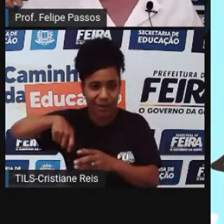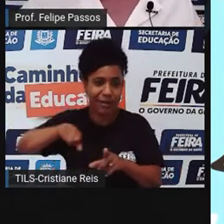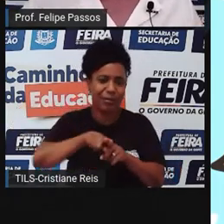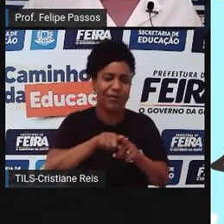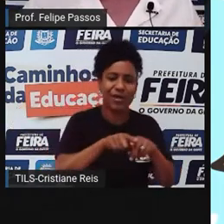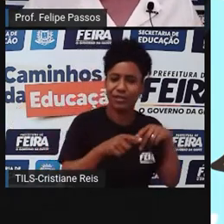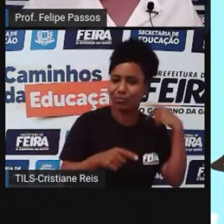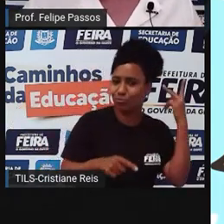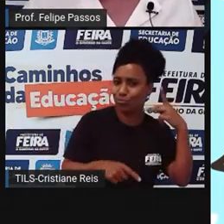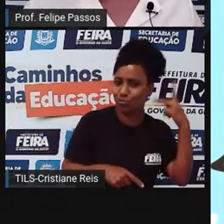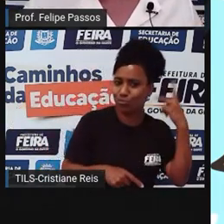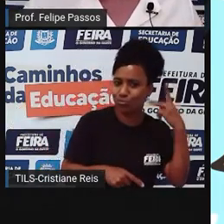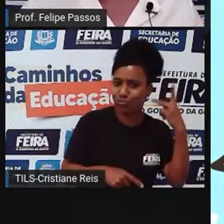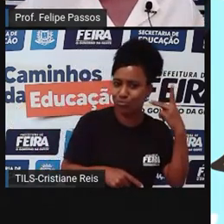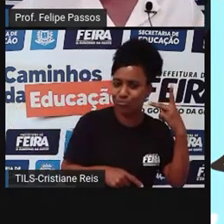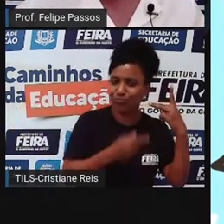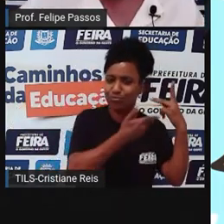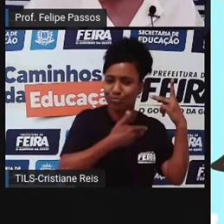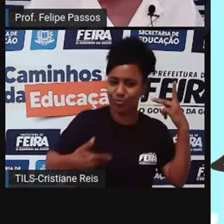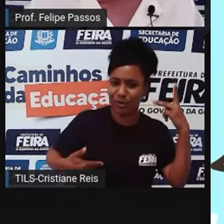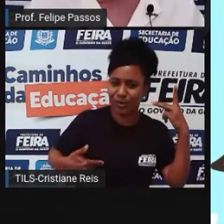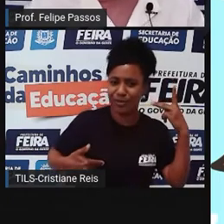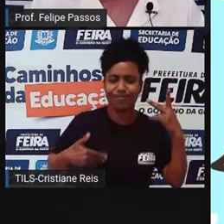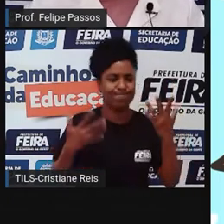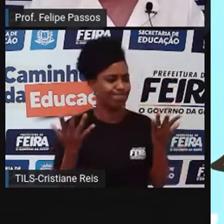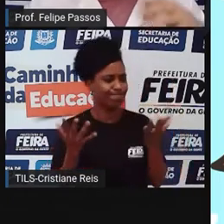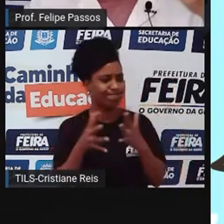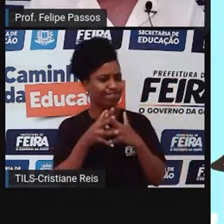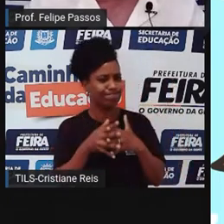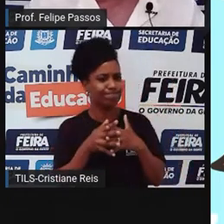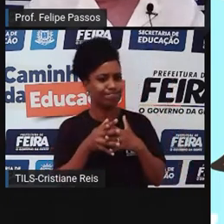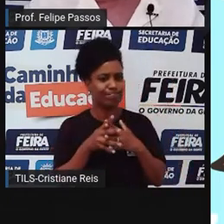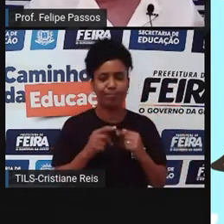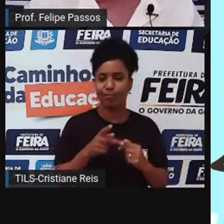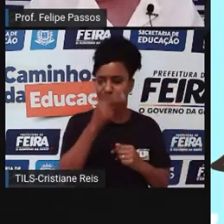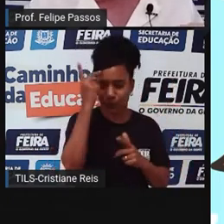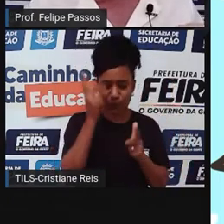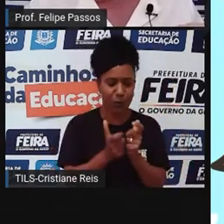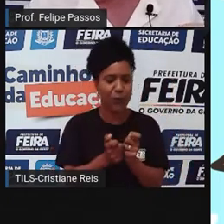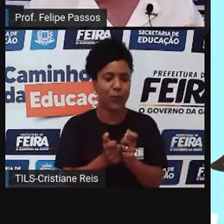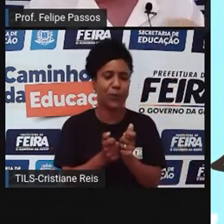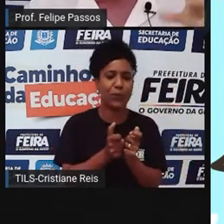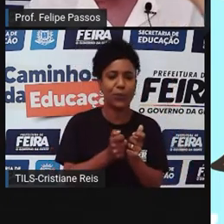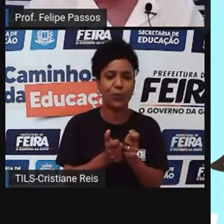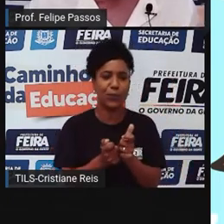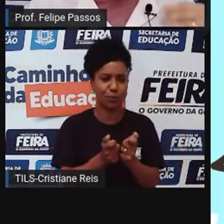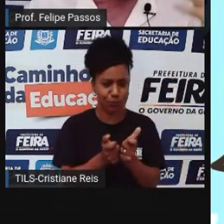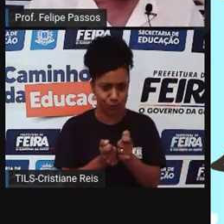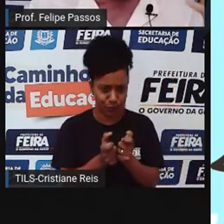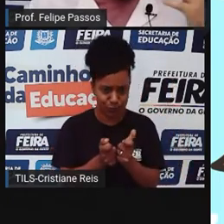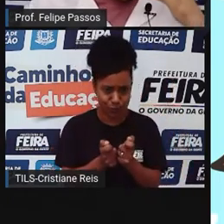que fala de games de repente começa a falar de cultura, de